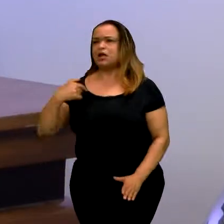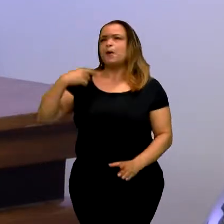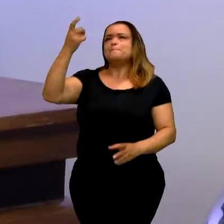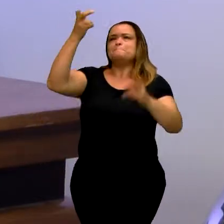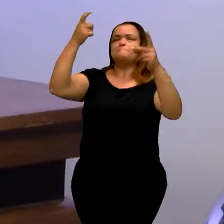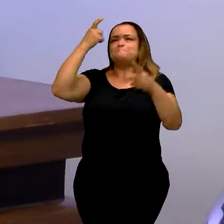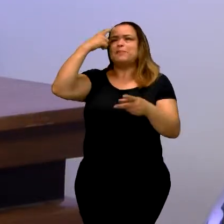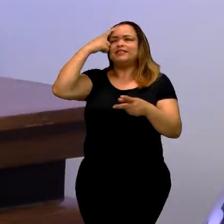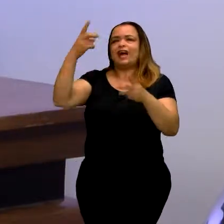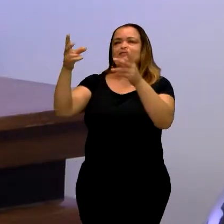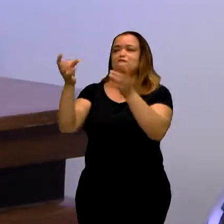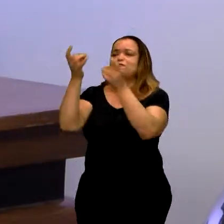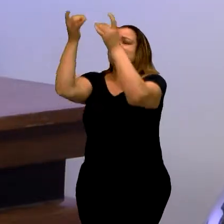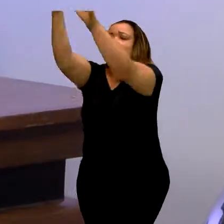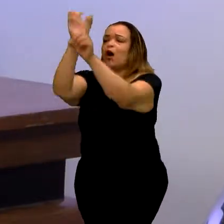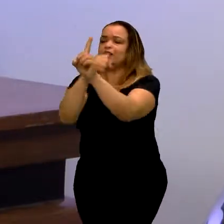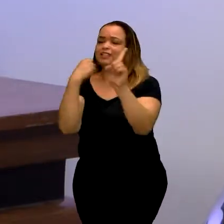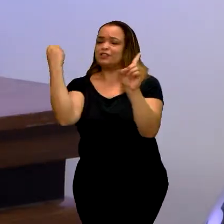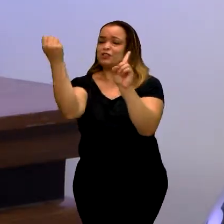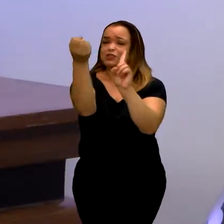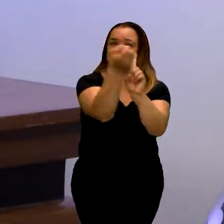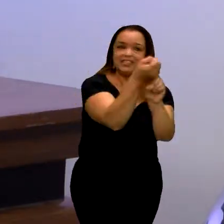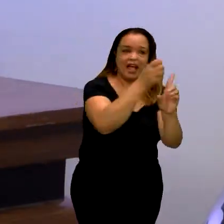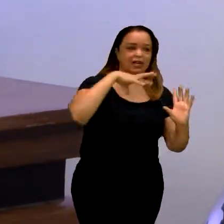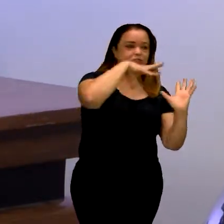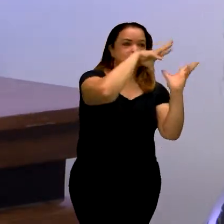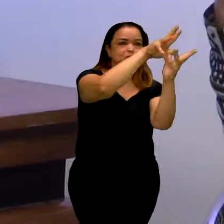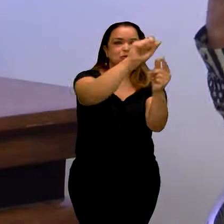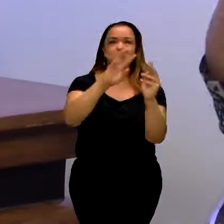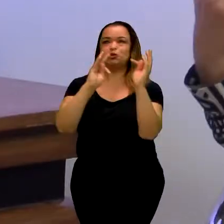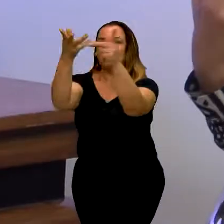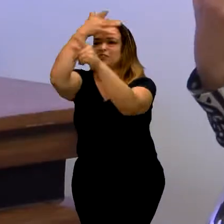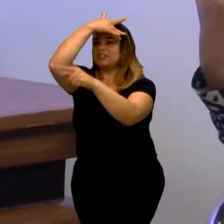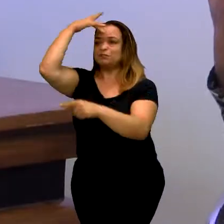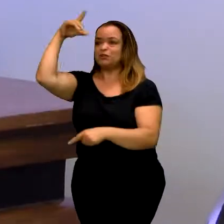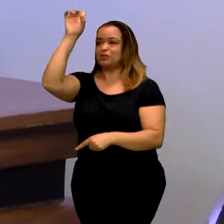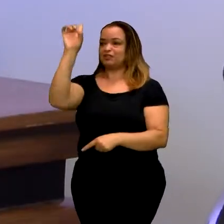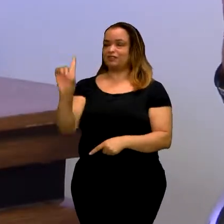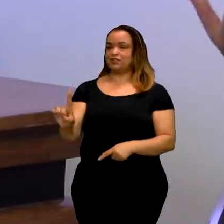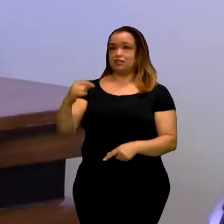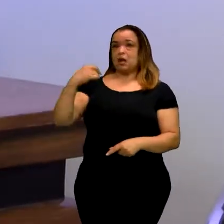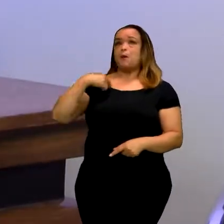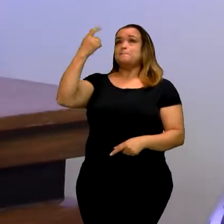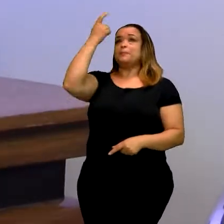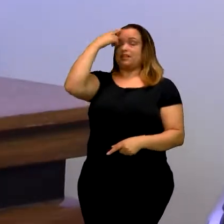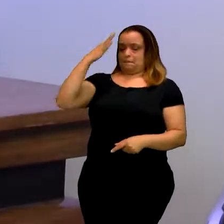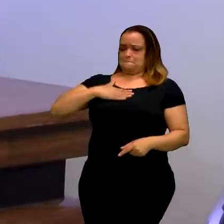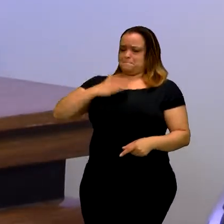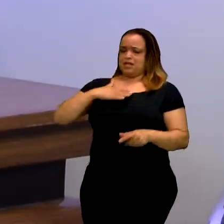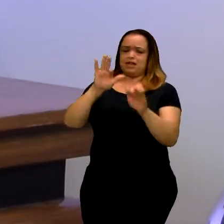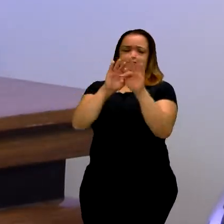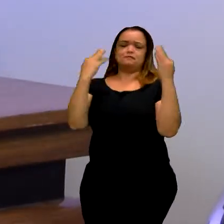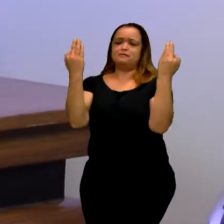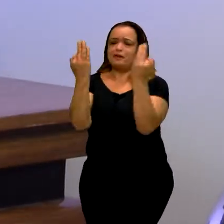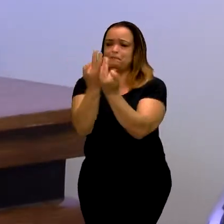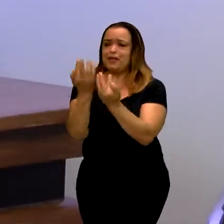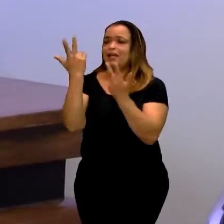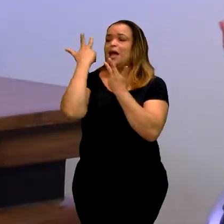a sociedade, o mundo lá fora, eram todas pessoas com deficiência. Só minha família, que era normal, porque nós somos usuários da língua de